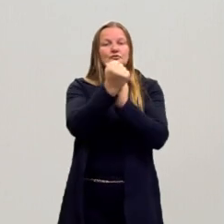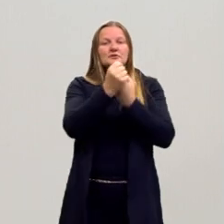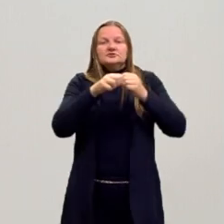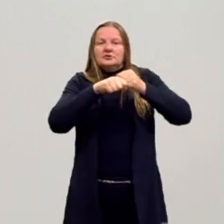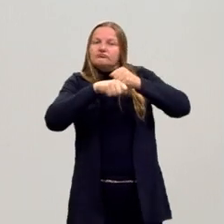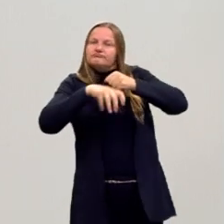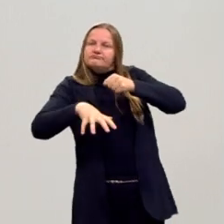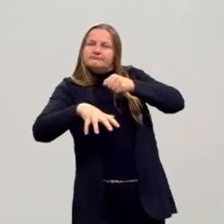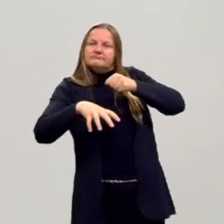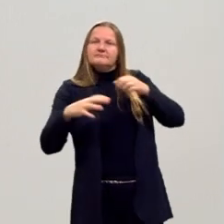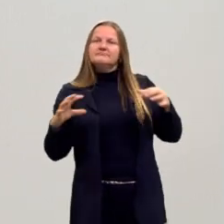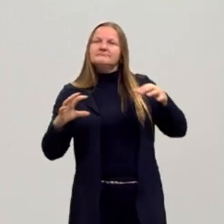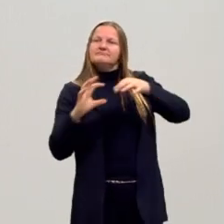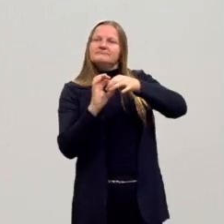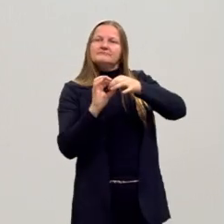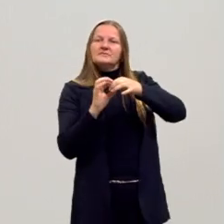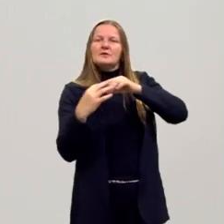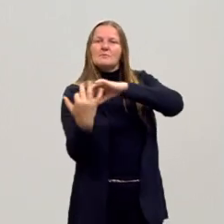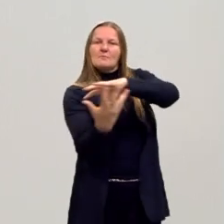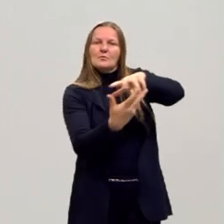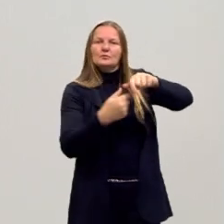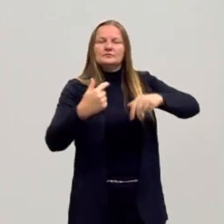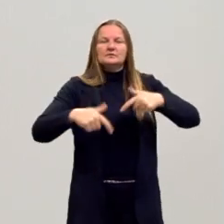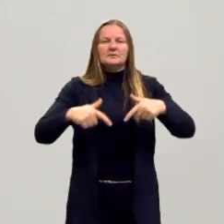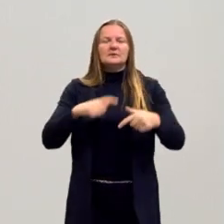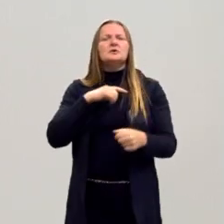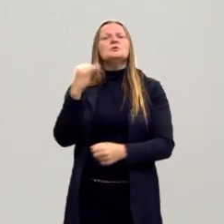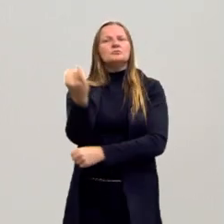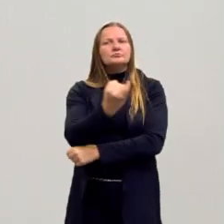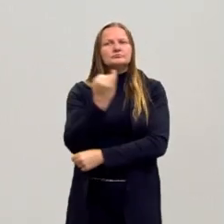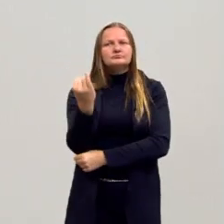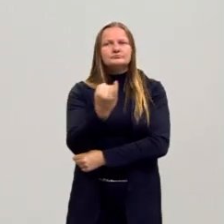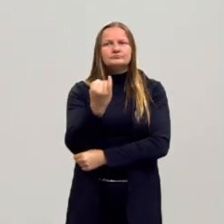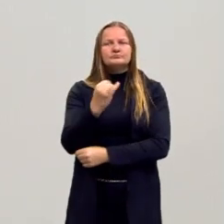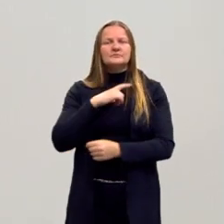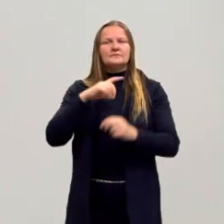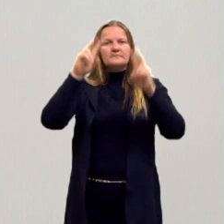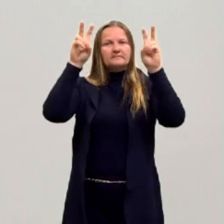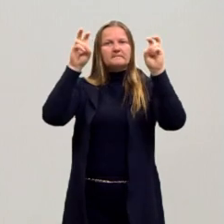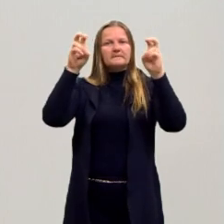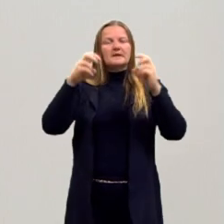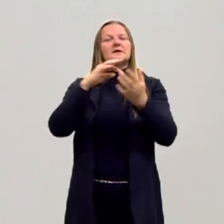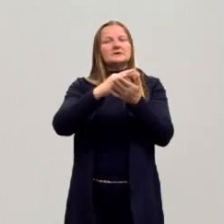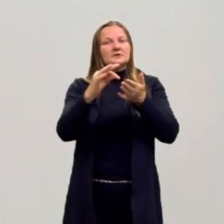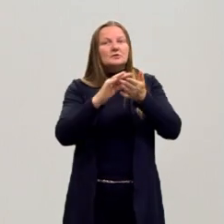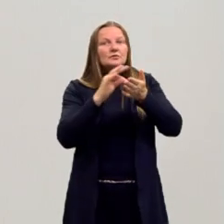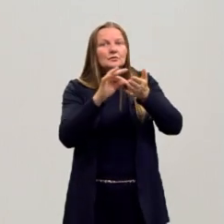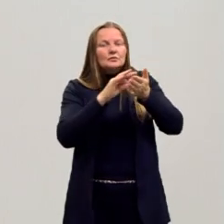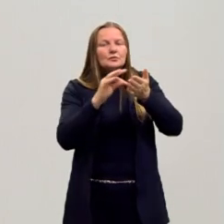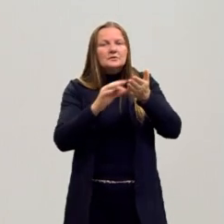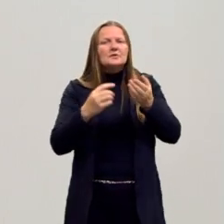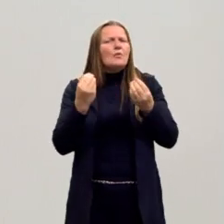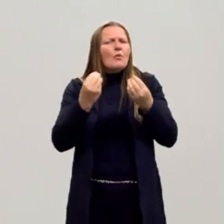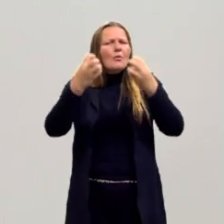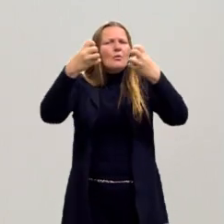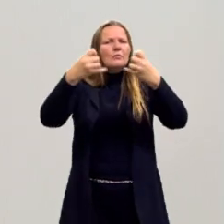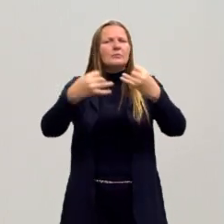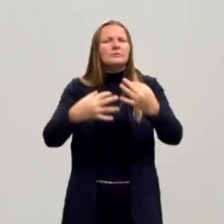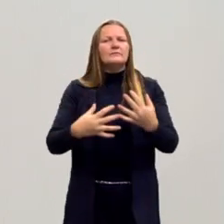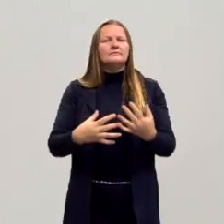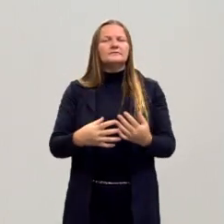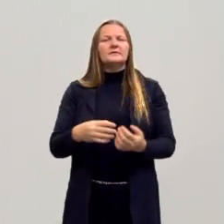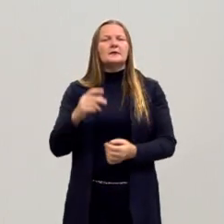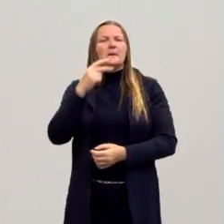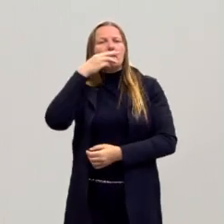em que a gente vai focar, então, nessas questões do trabalho. É importante a gente tratar questões teóricas, tratar, então, por exemplo, de